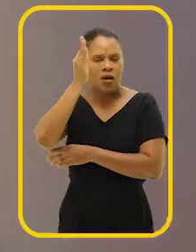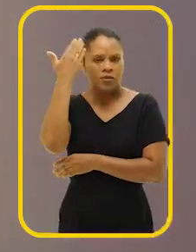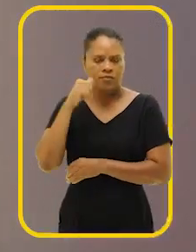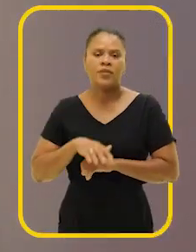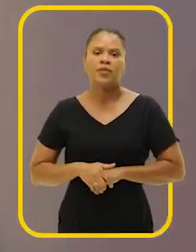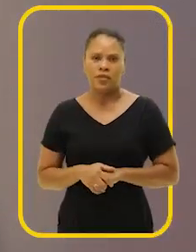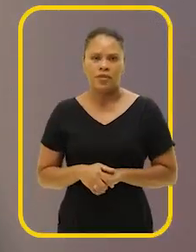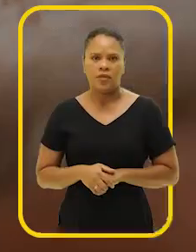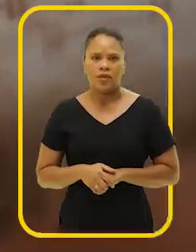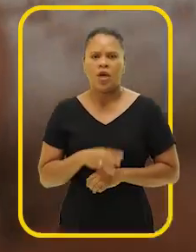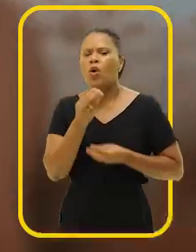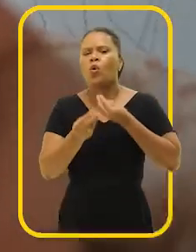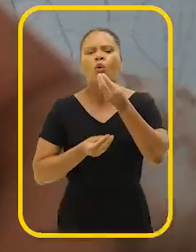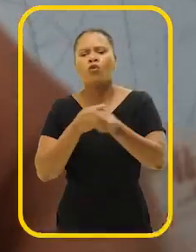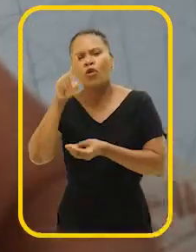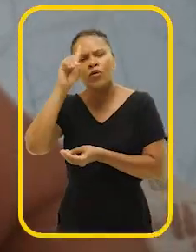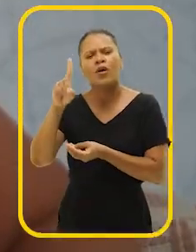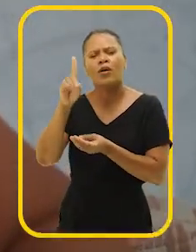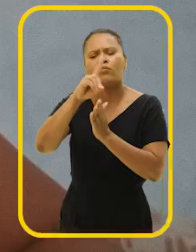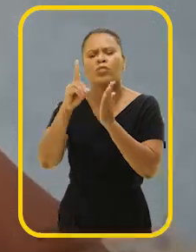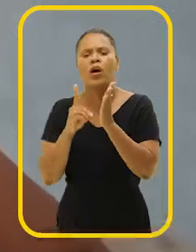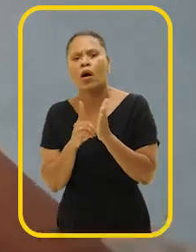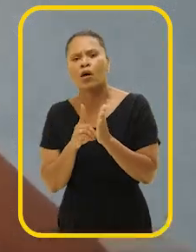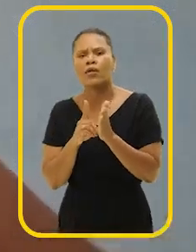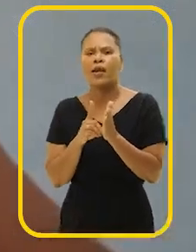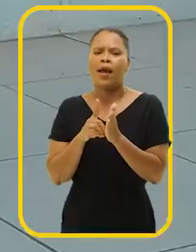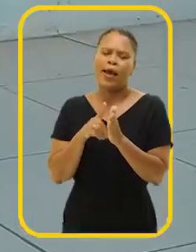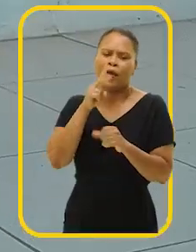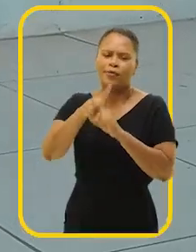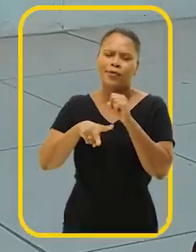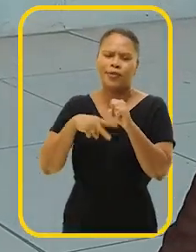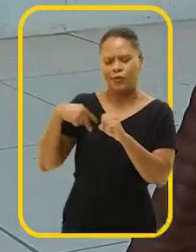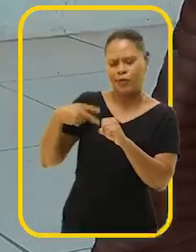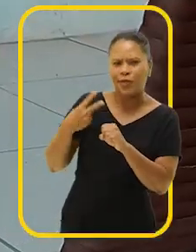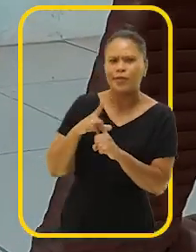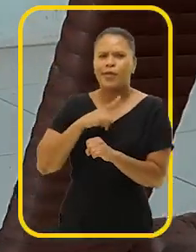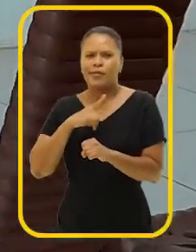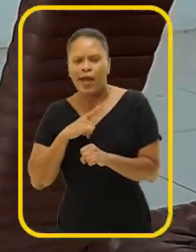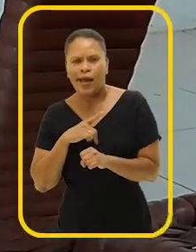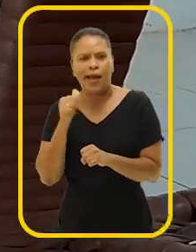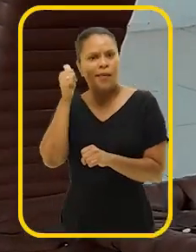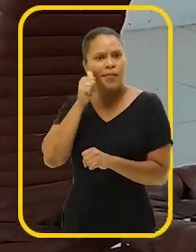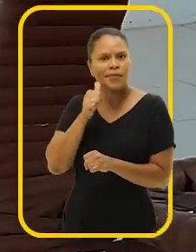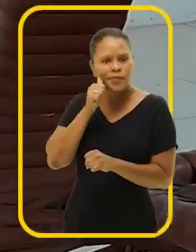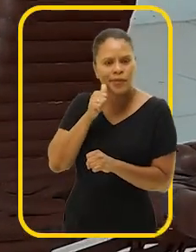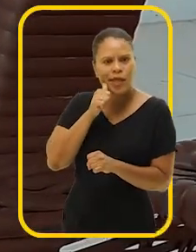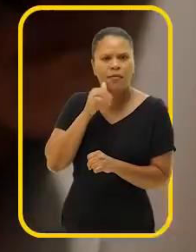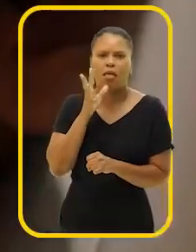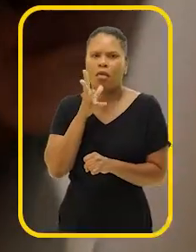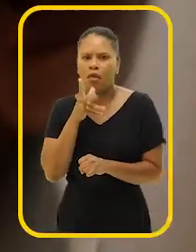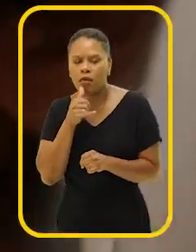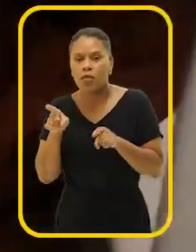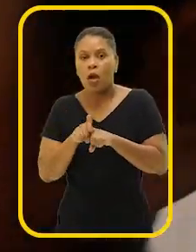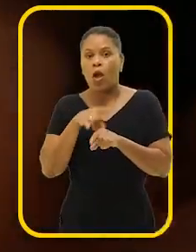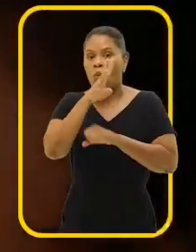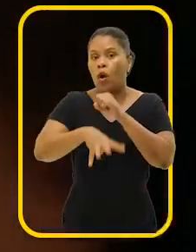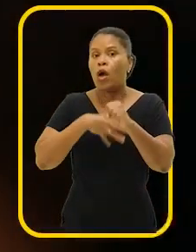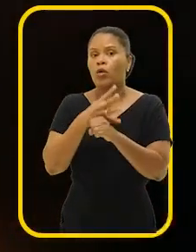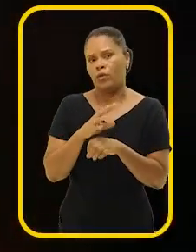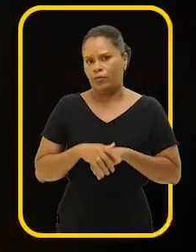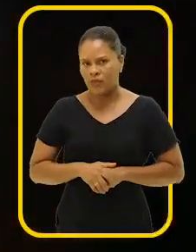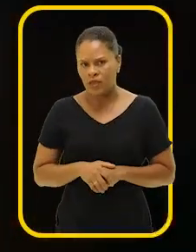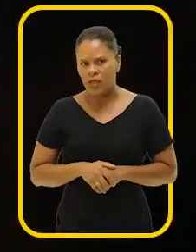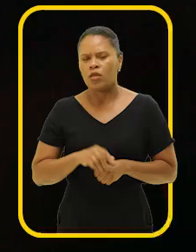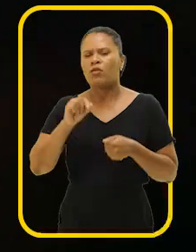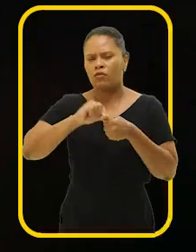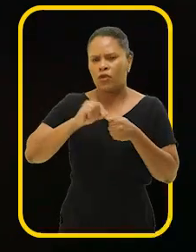Como é que foi o diagnóstico? Foi com dois anos que eu tive. A da menina foi mais tarde, quatro anos. Eles tão fazendo terapia? Não,